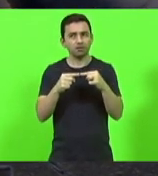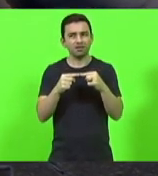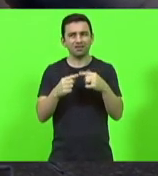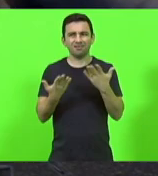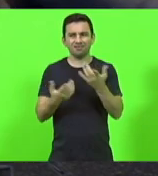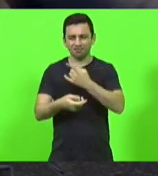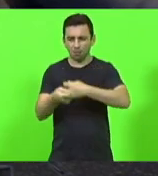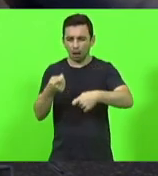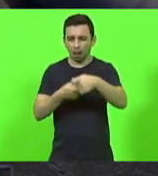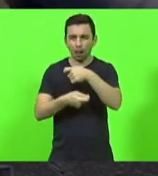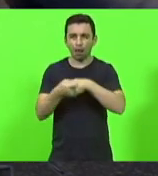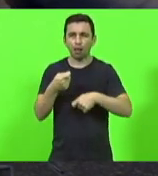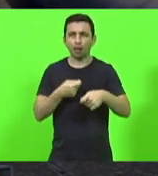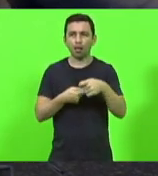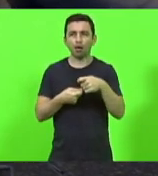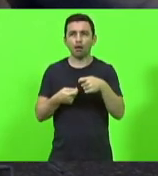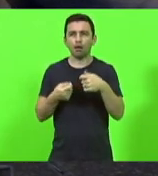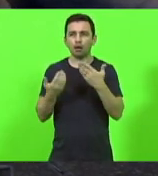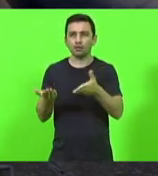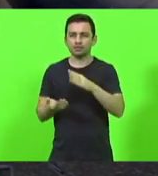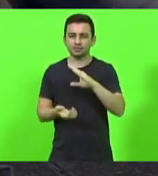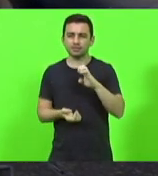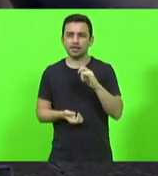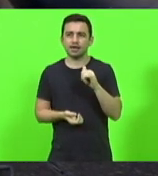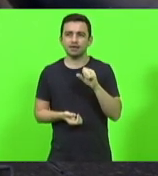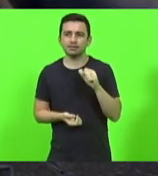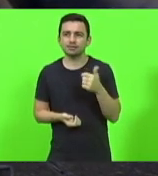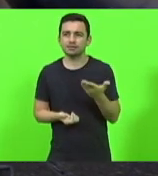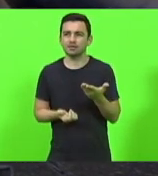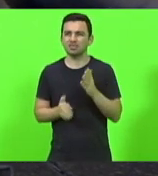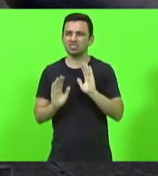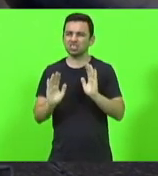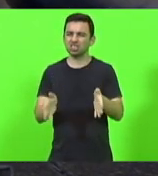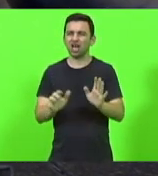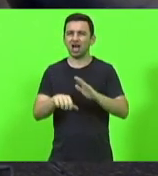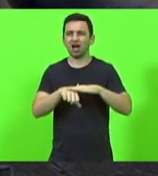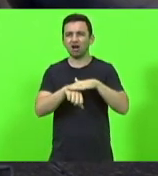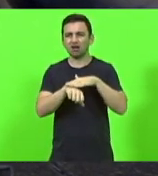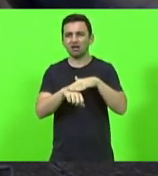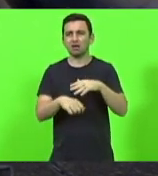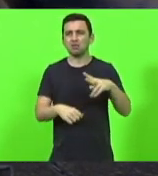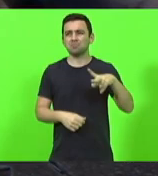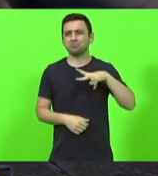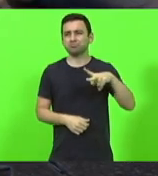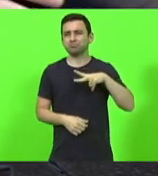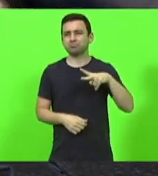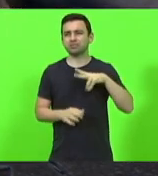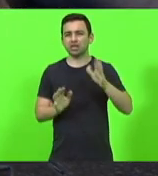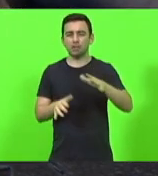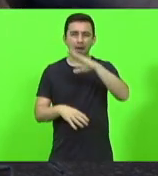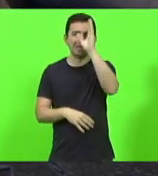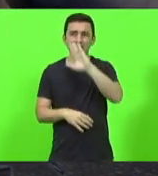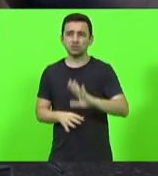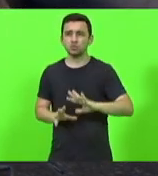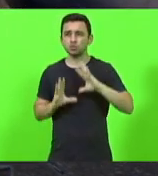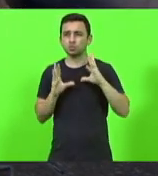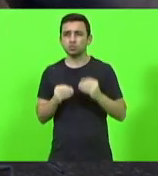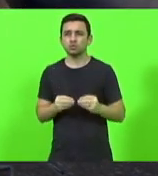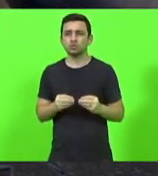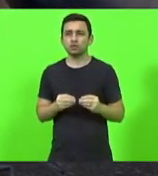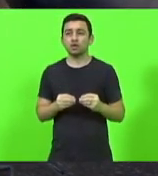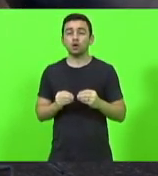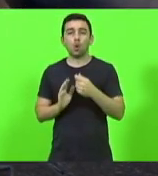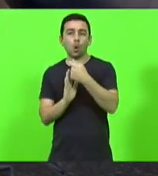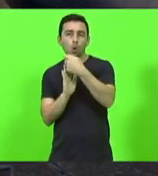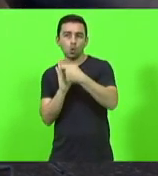administrar, administrar, SEASA, algo que já está em conversa para ser privatizado no Brasil inteiro, claro que quem tem concurso